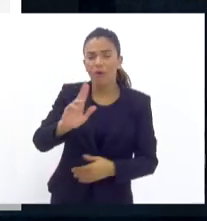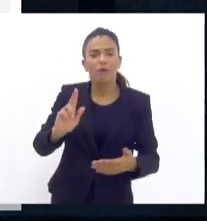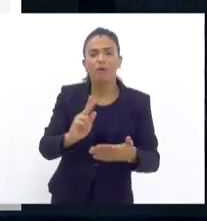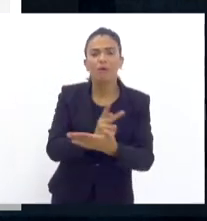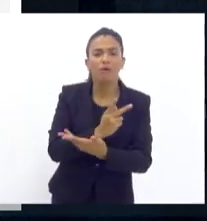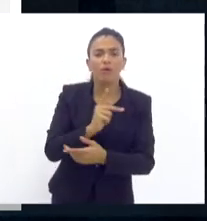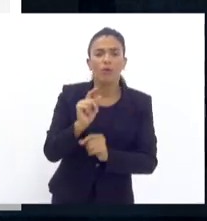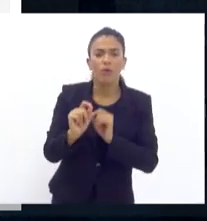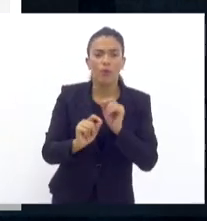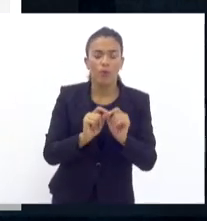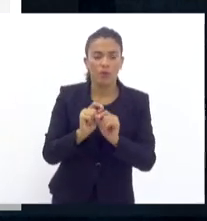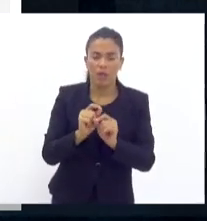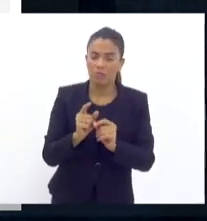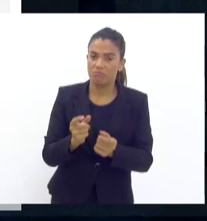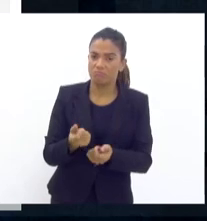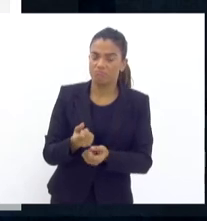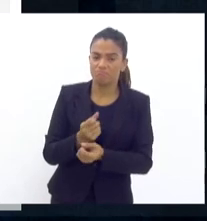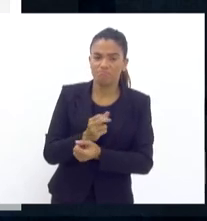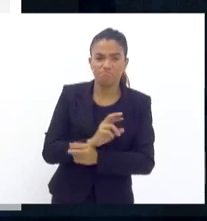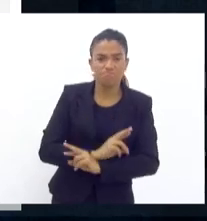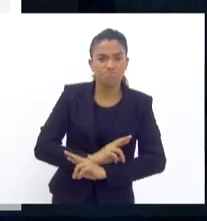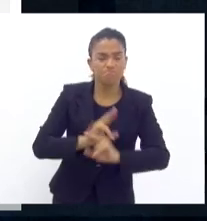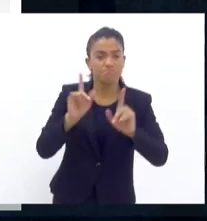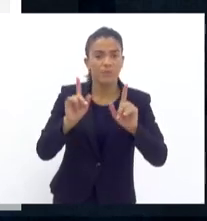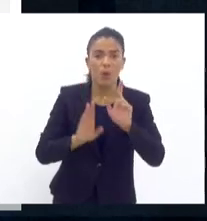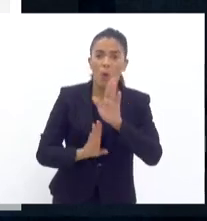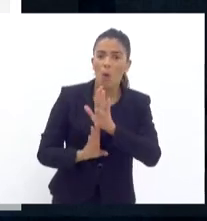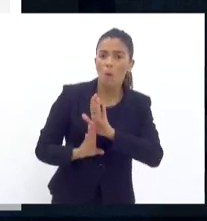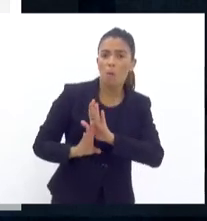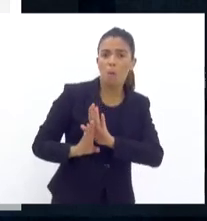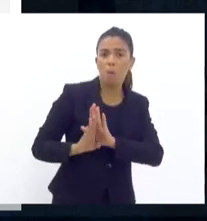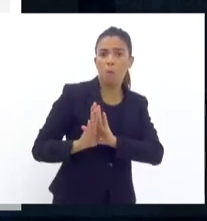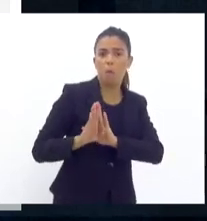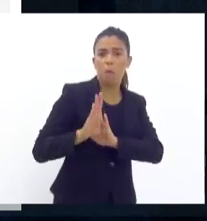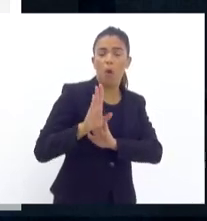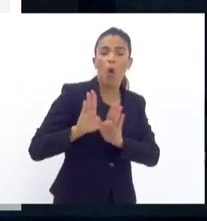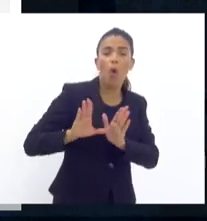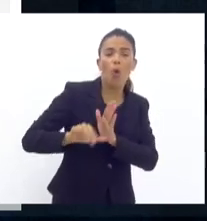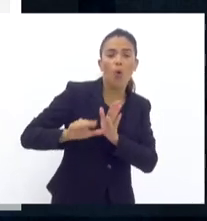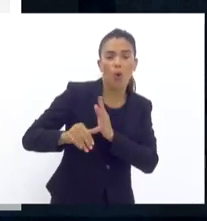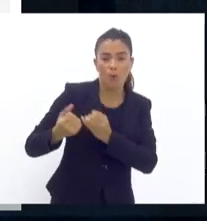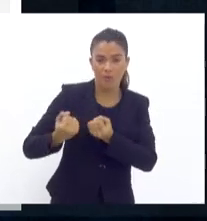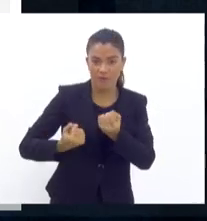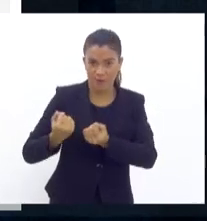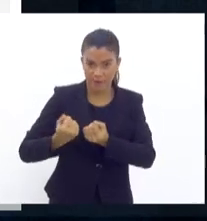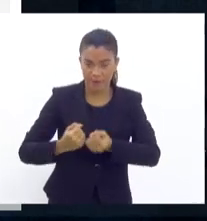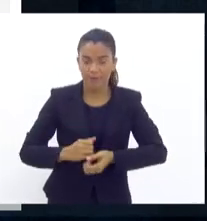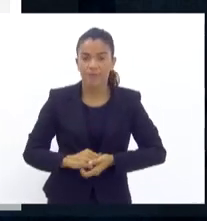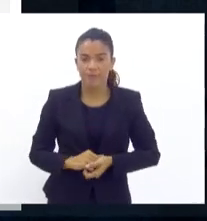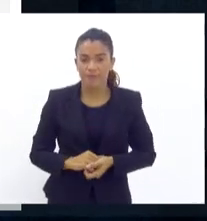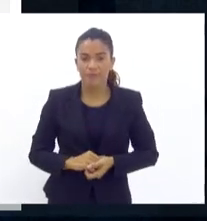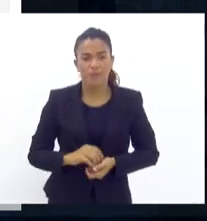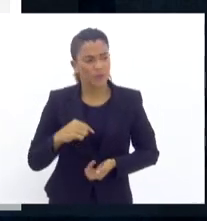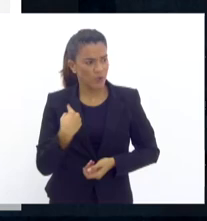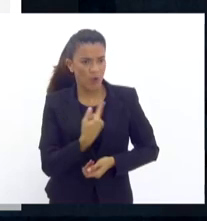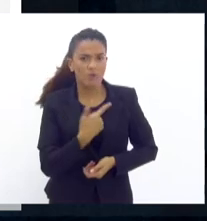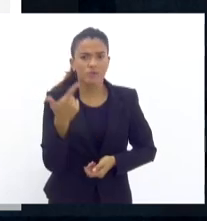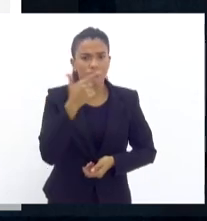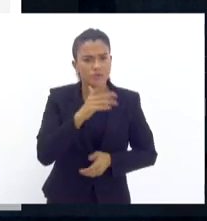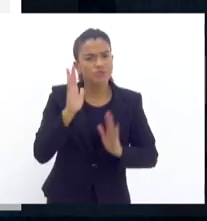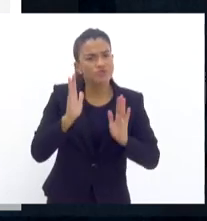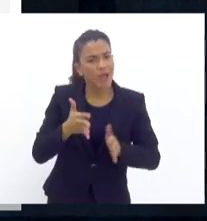o fenômeno do aumento exponencial do roubo de veículo. Nós já conseguimos